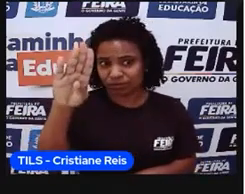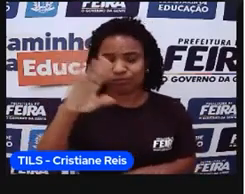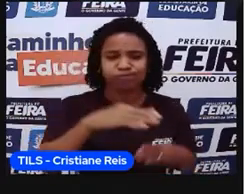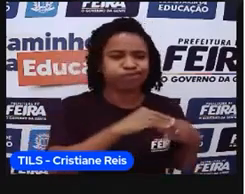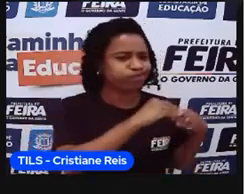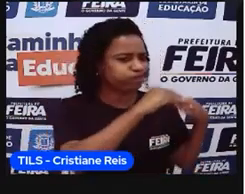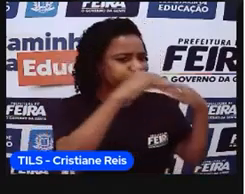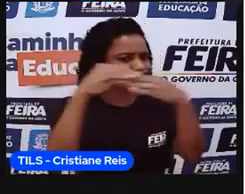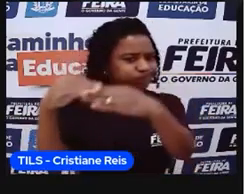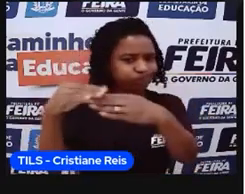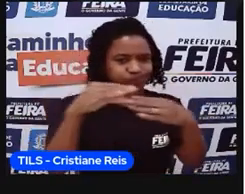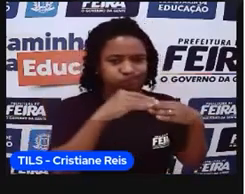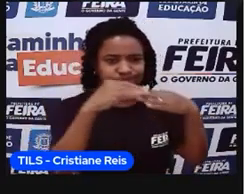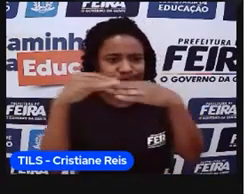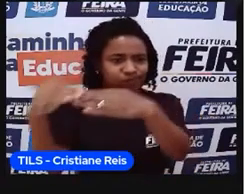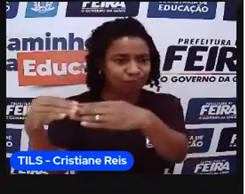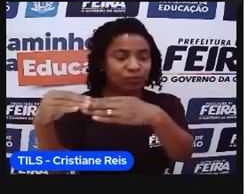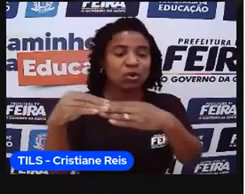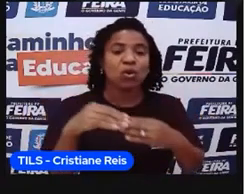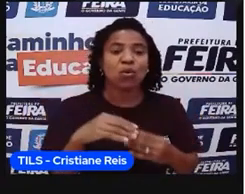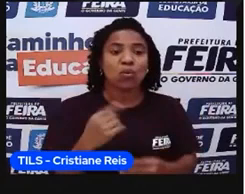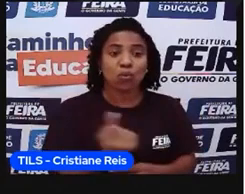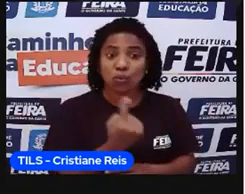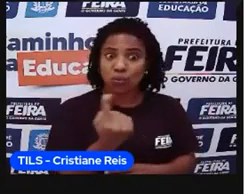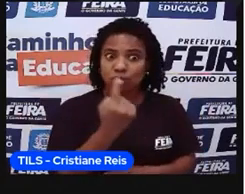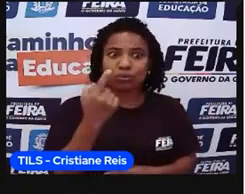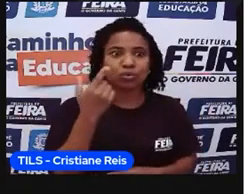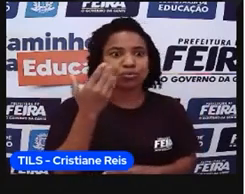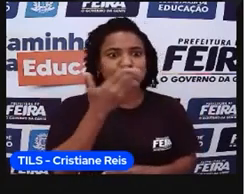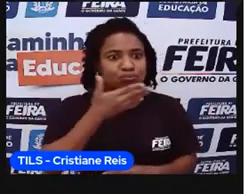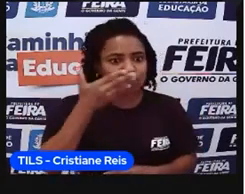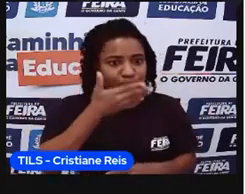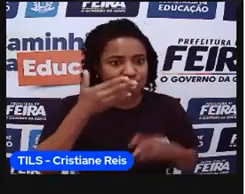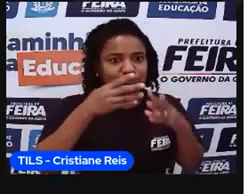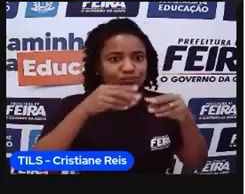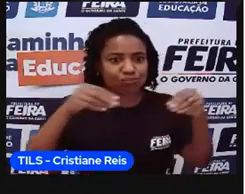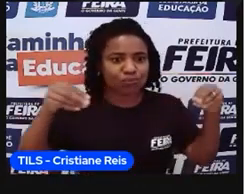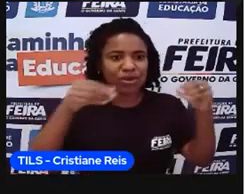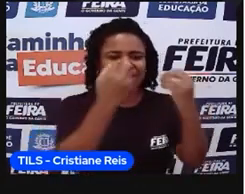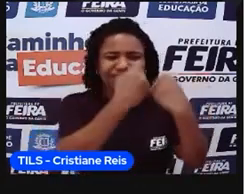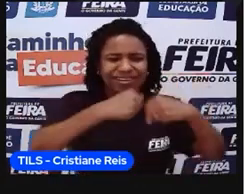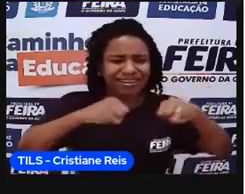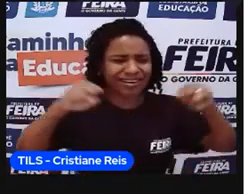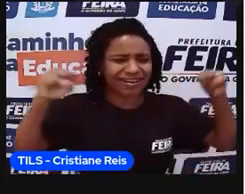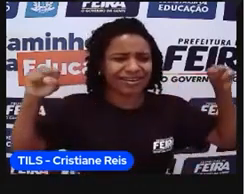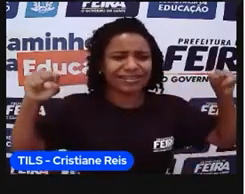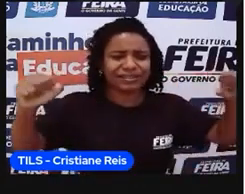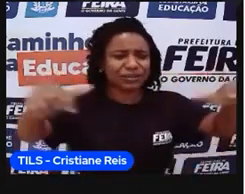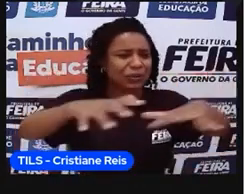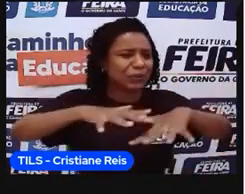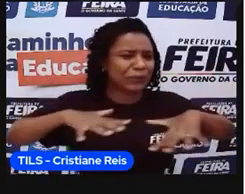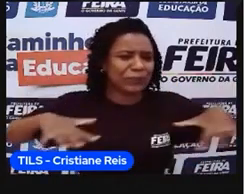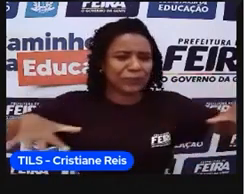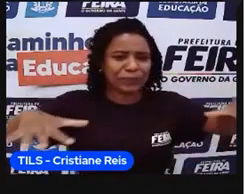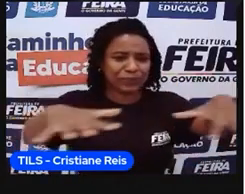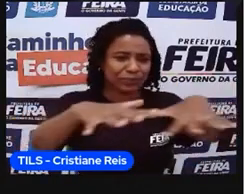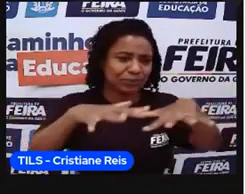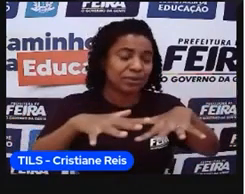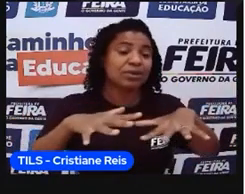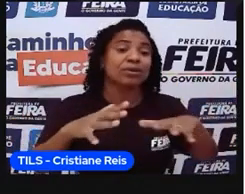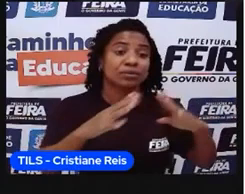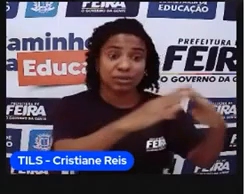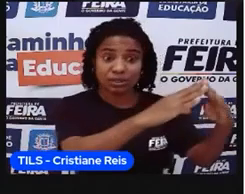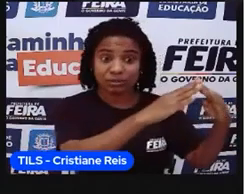era apenas um produto que era a cana-de-açúcar e grandes fazendas, grandes propriedades, os latifúndios. O que ajudou a se